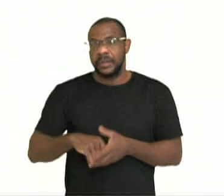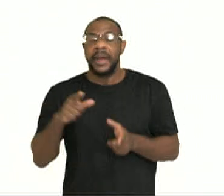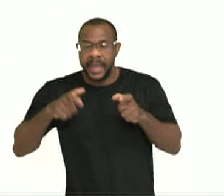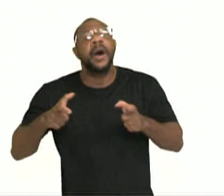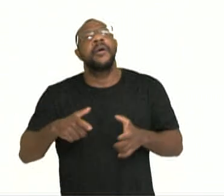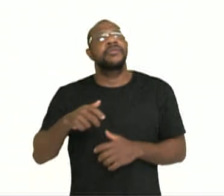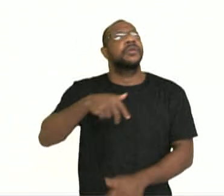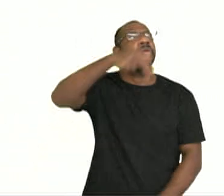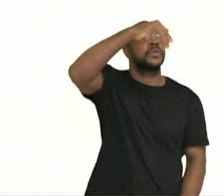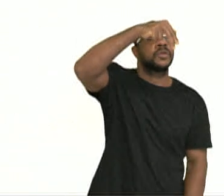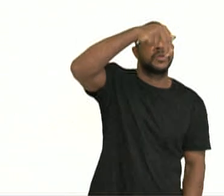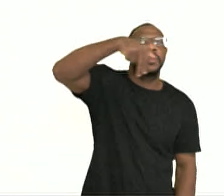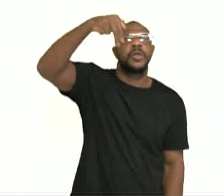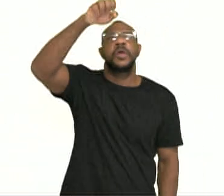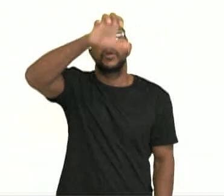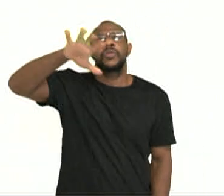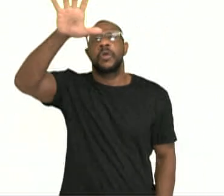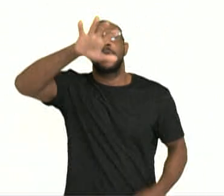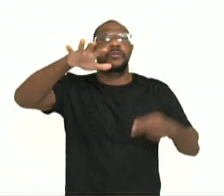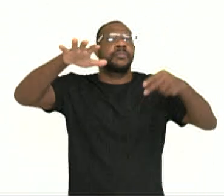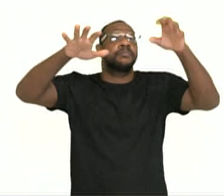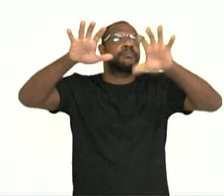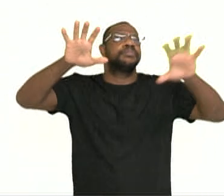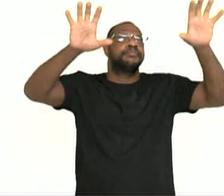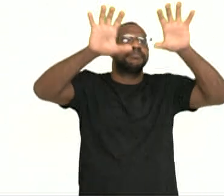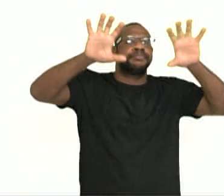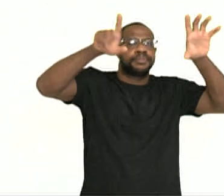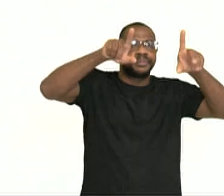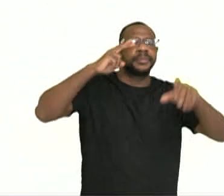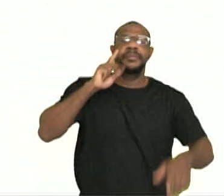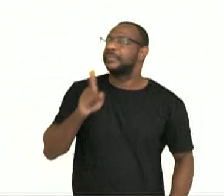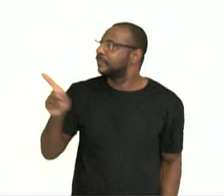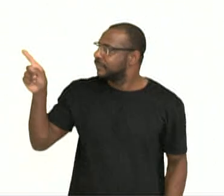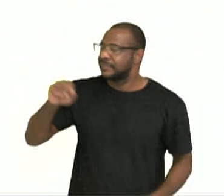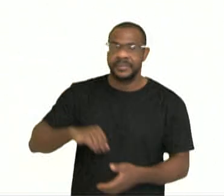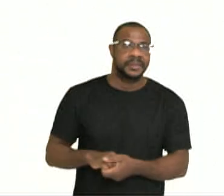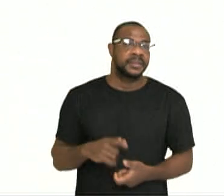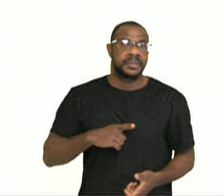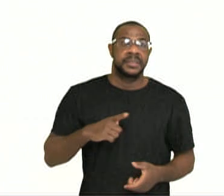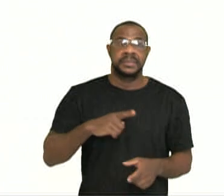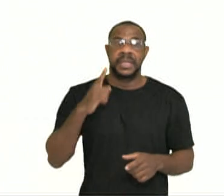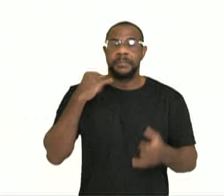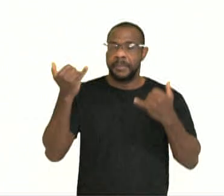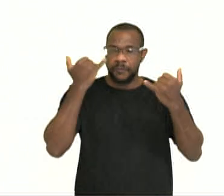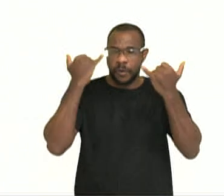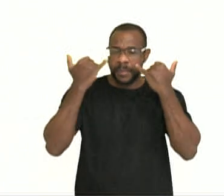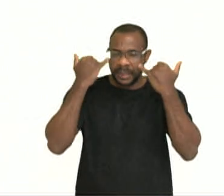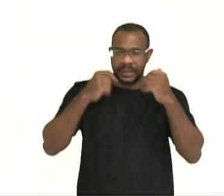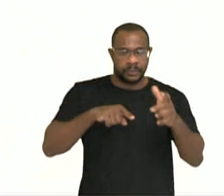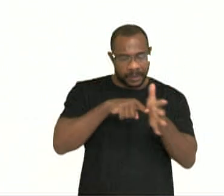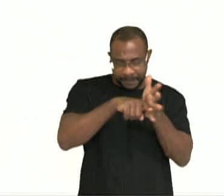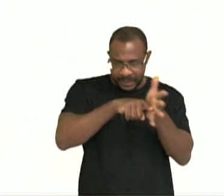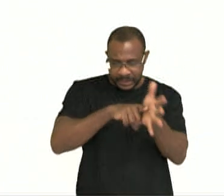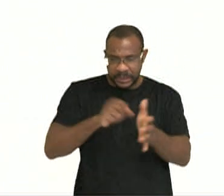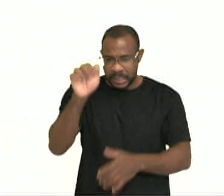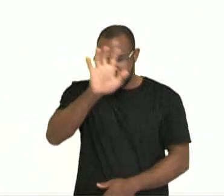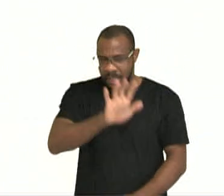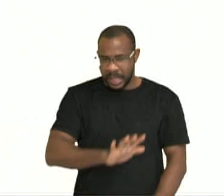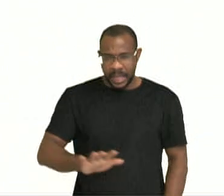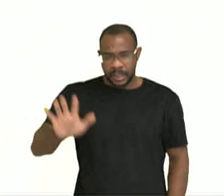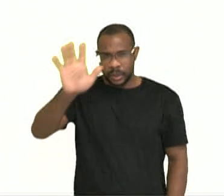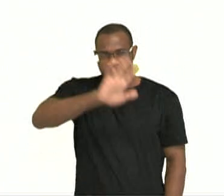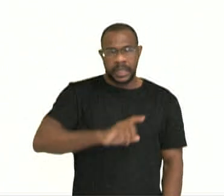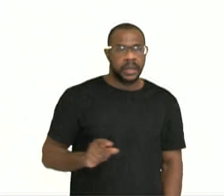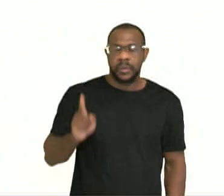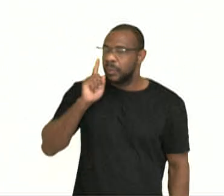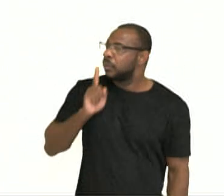de acordo com as informações do Atlas de Desenvolvimento Humano do Brasil, que reúne dados da pesquisa nacional, da PNAD,